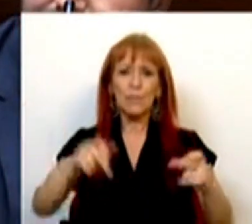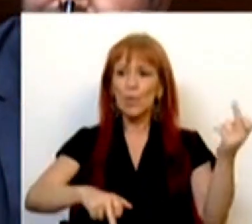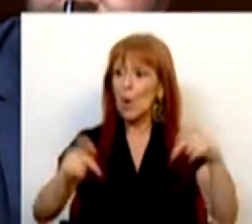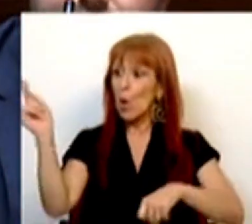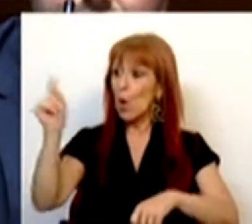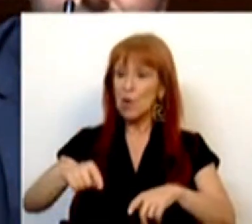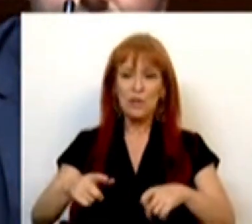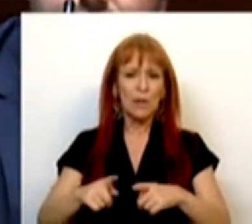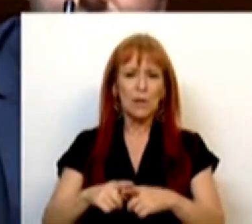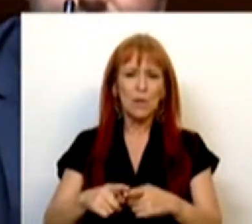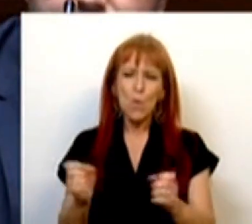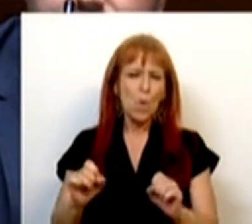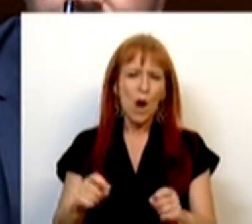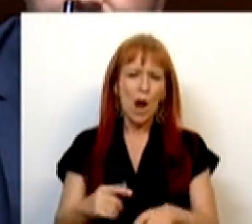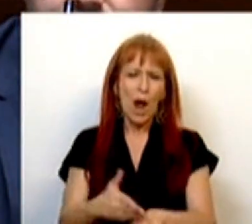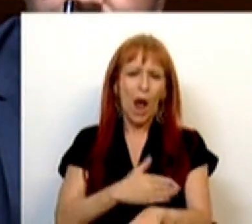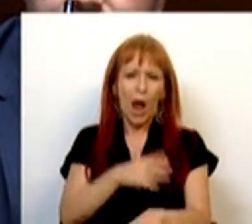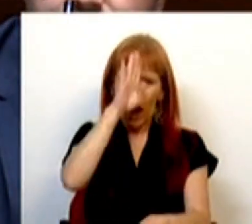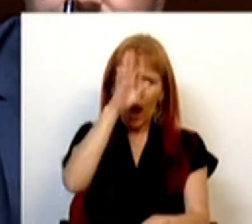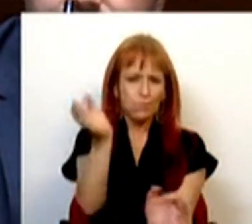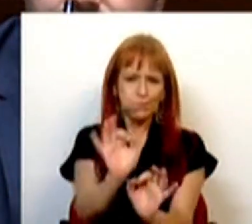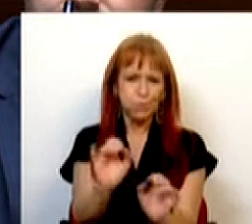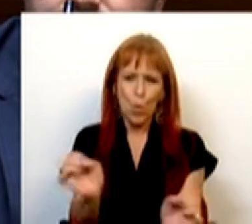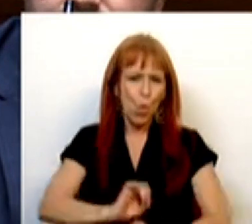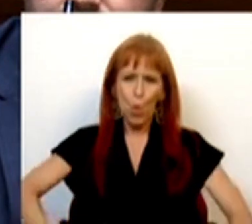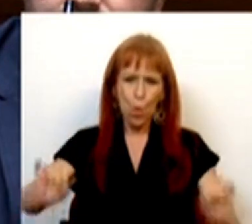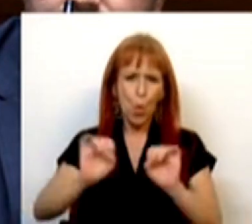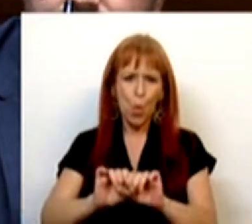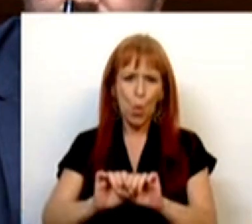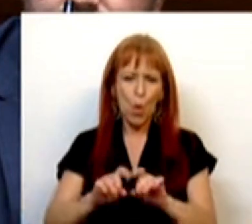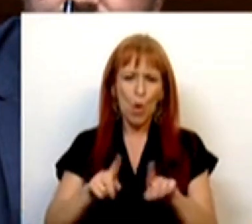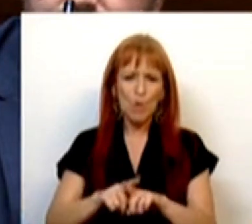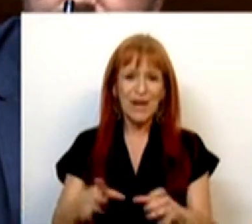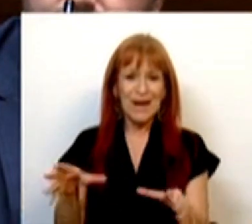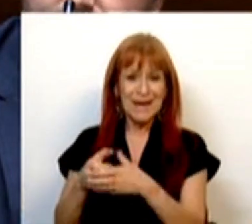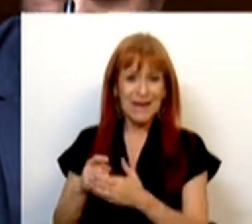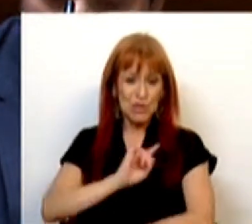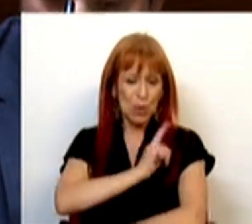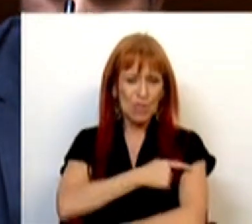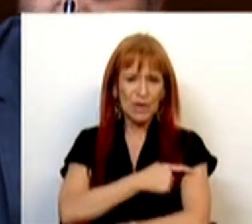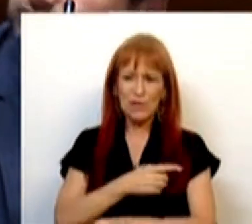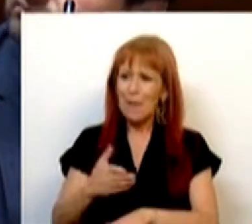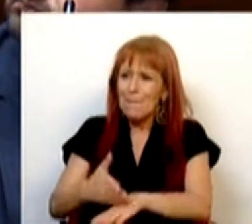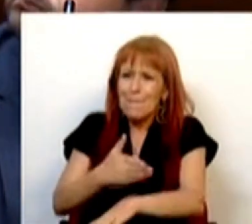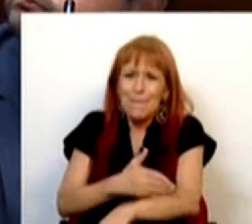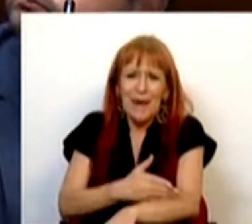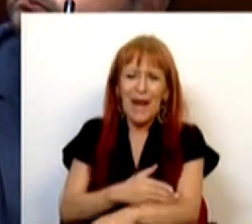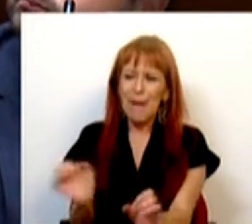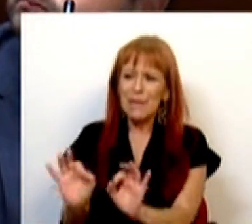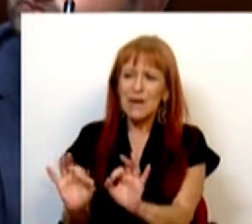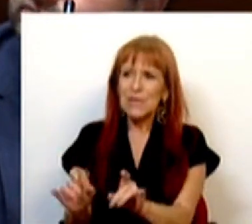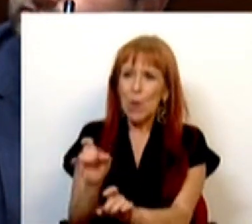quais não existe uma pré-preparação, não existe a parte das entidades competentes uma pré